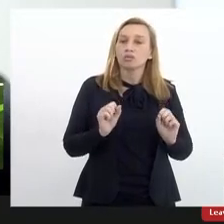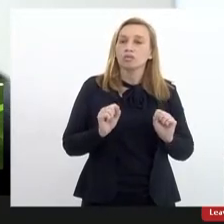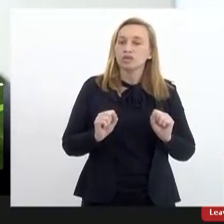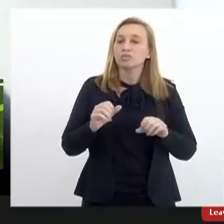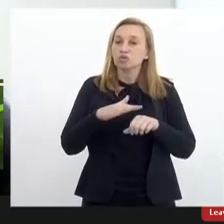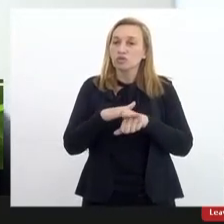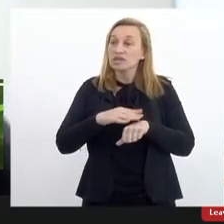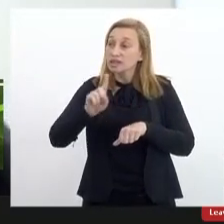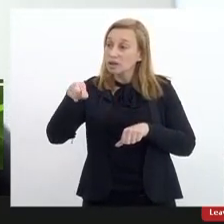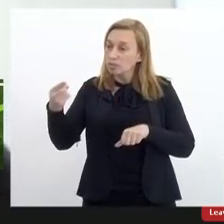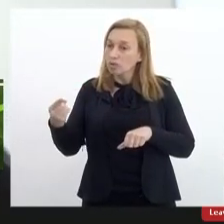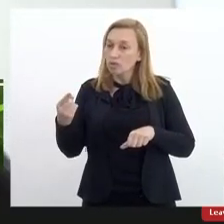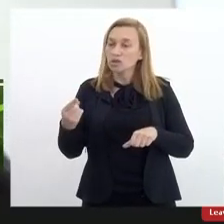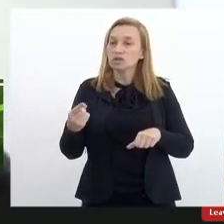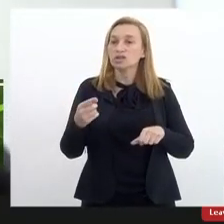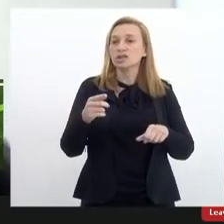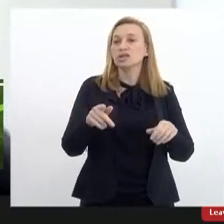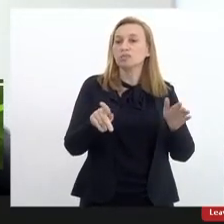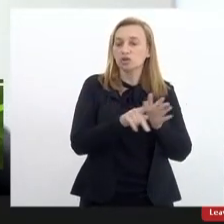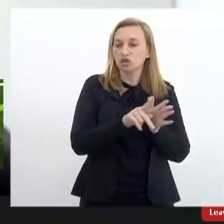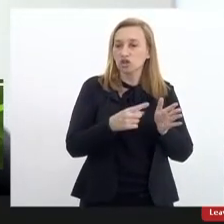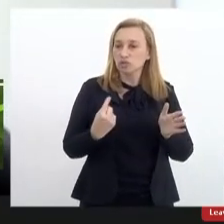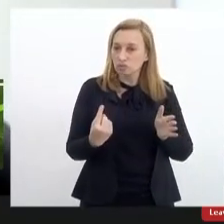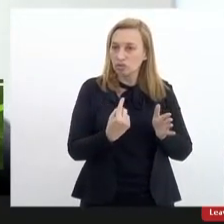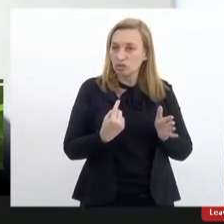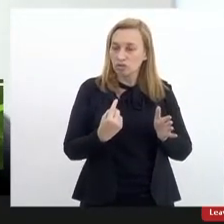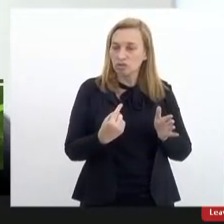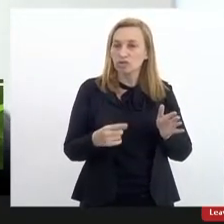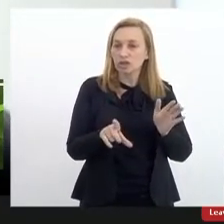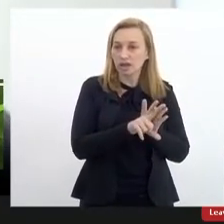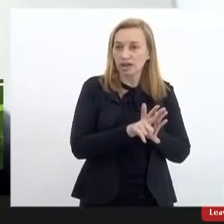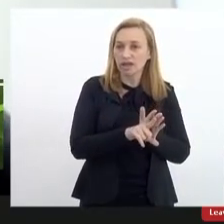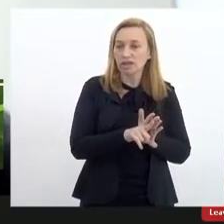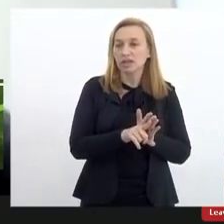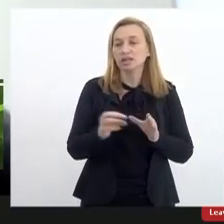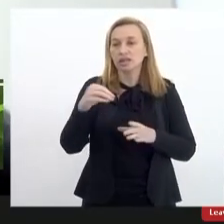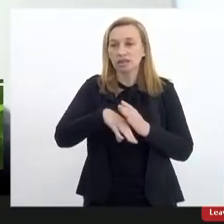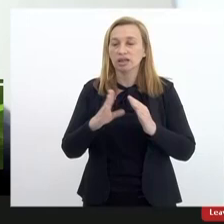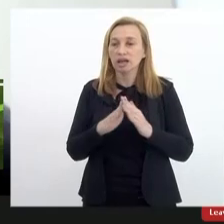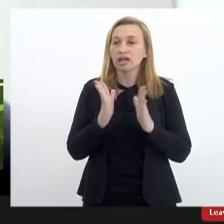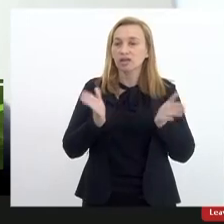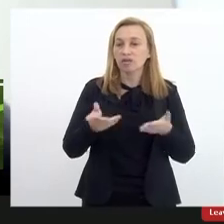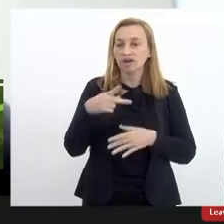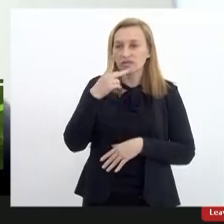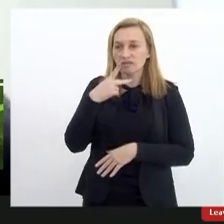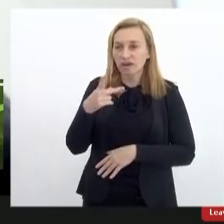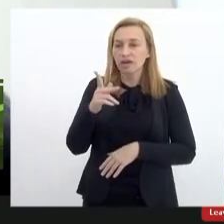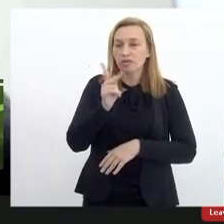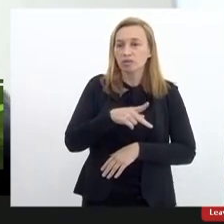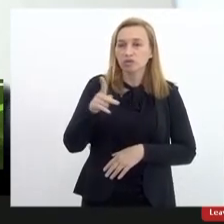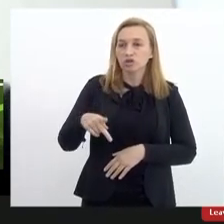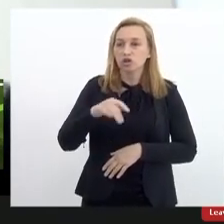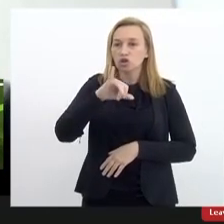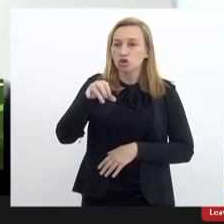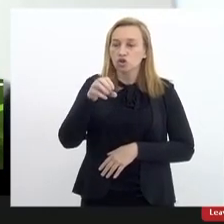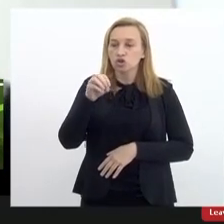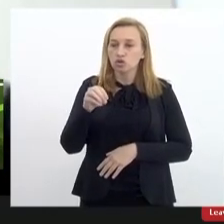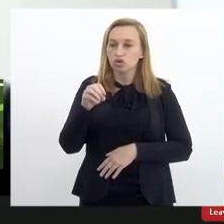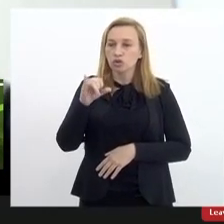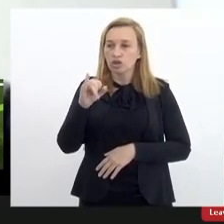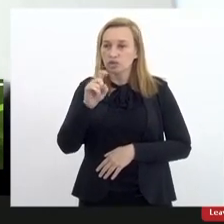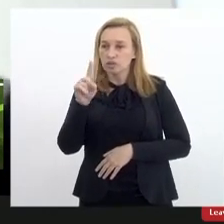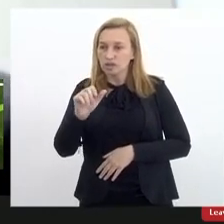sobre isso é um projeto de lei de nossa autoria que está tramitando na casa e passo a palavra agora também para a professora Joilza fazer aqui suas